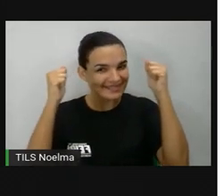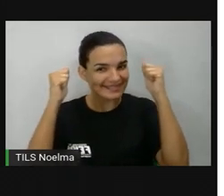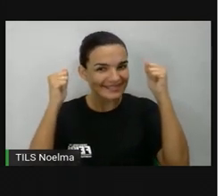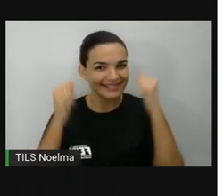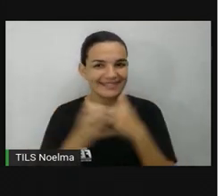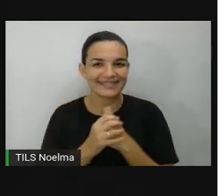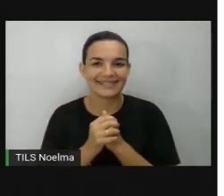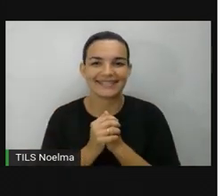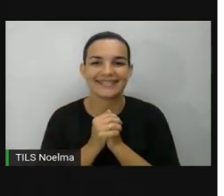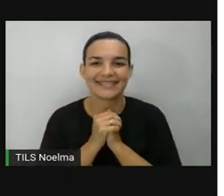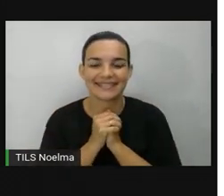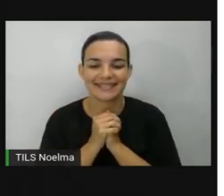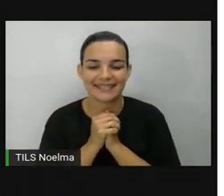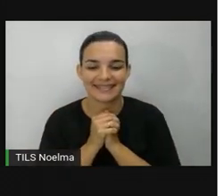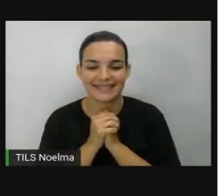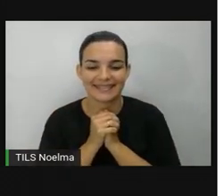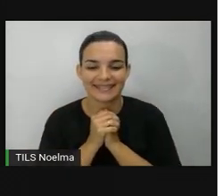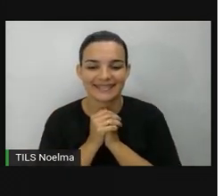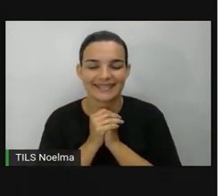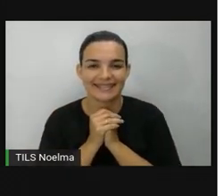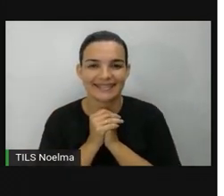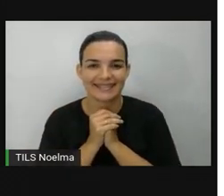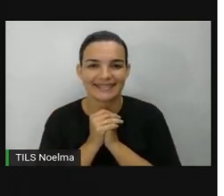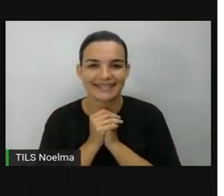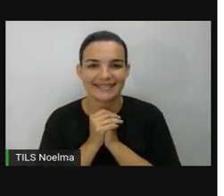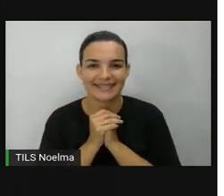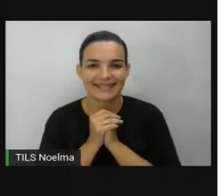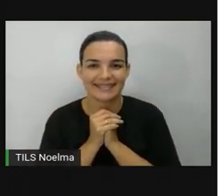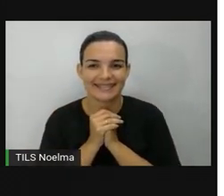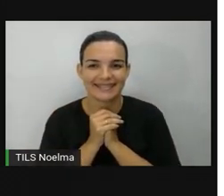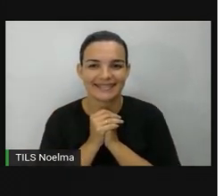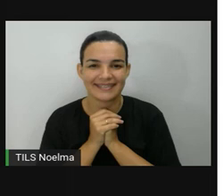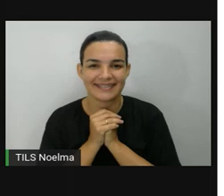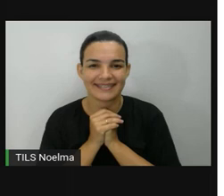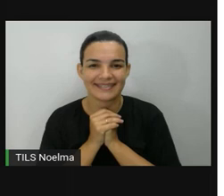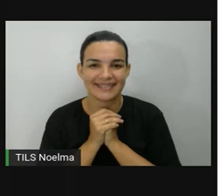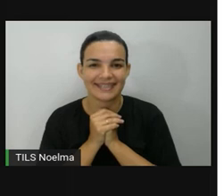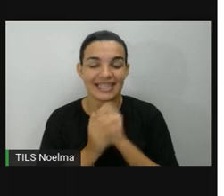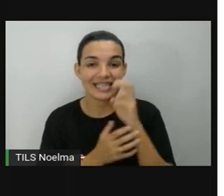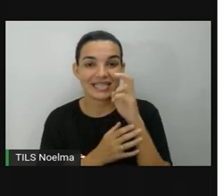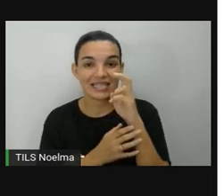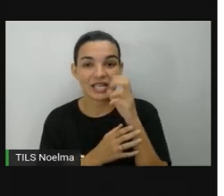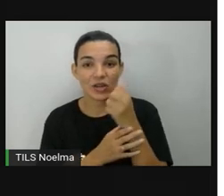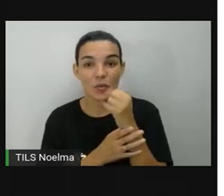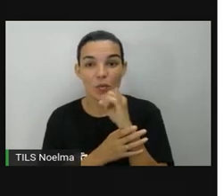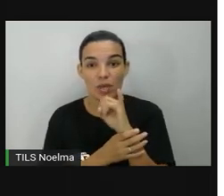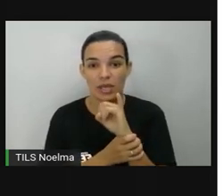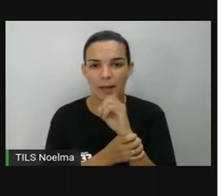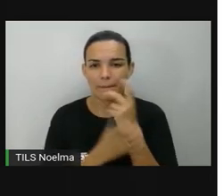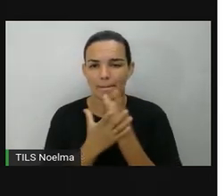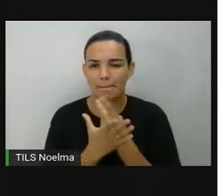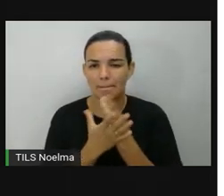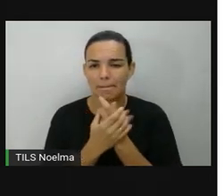Não acredito Muito bom Você destruiu o navio tanque 5I Errou